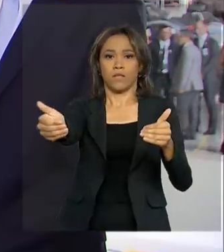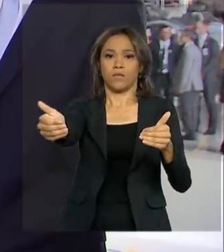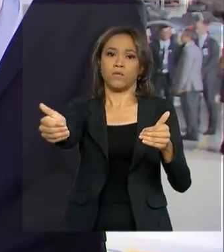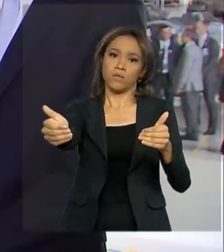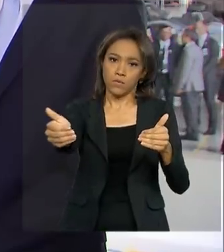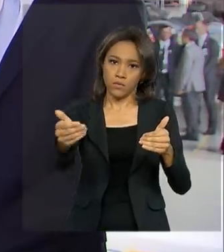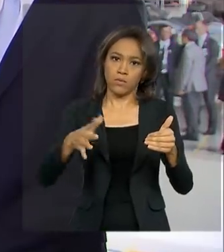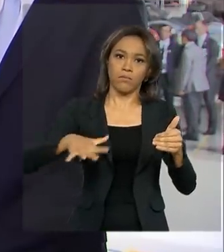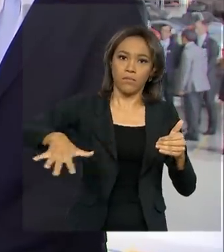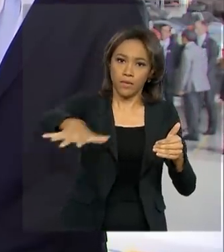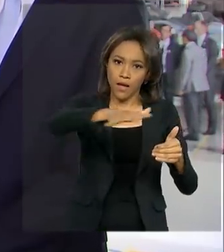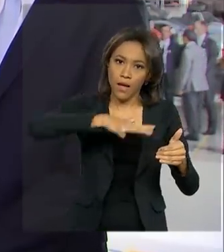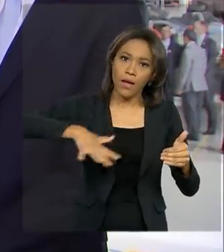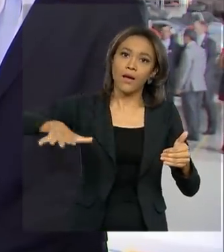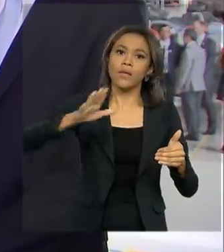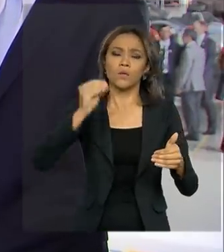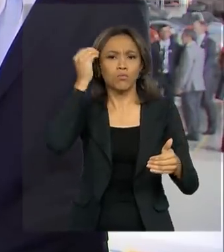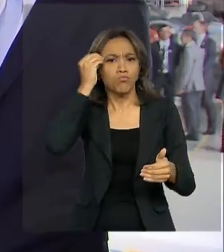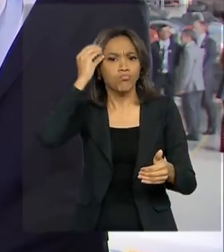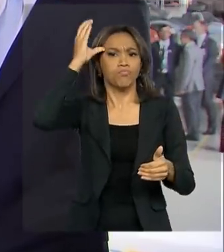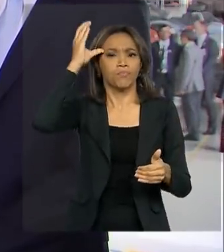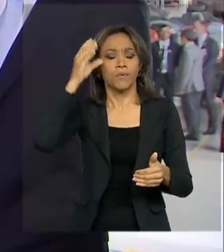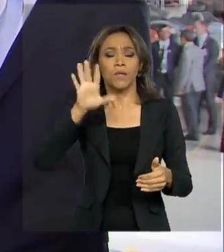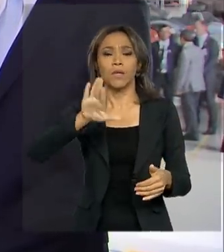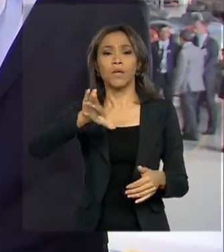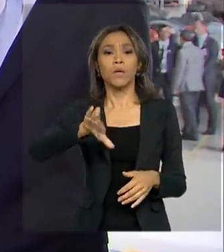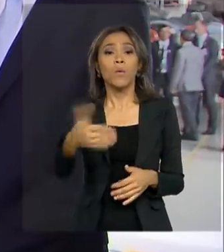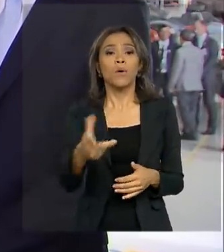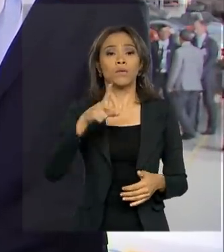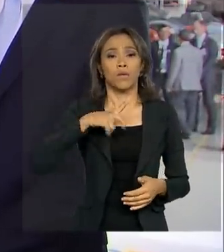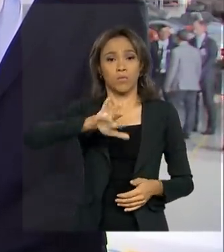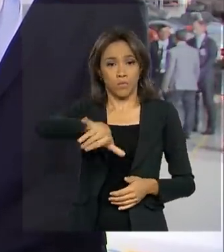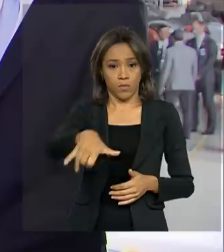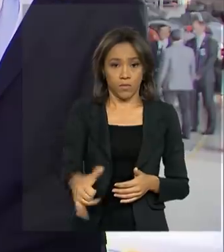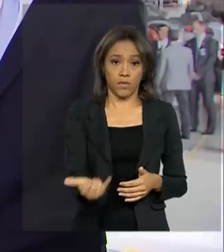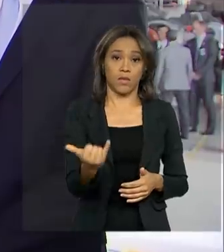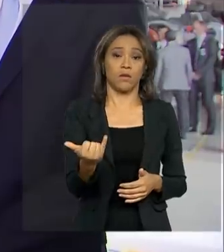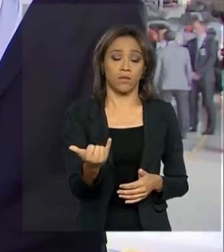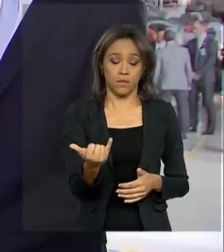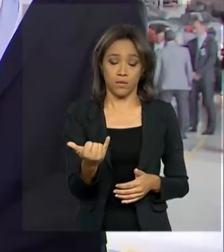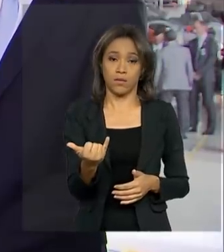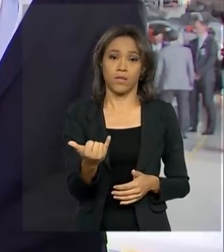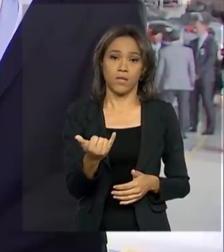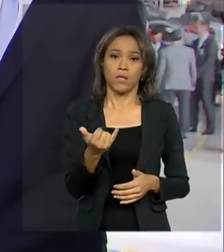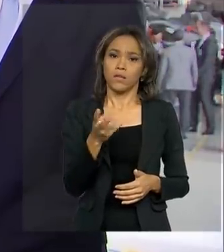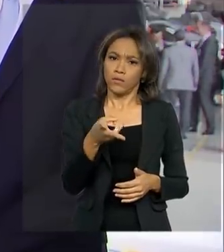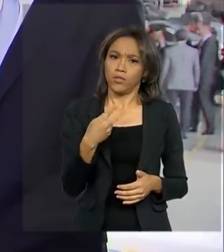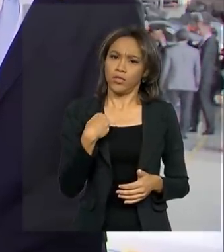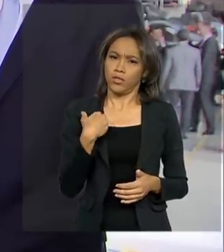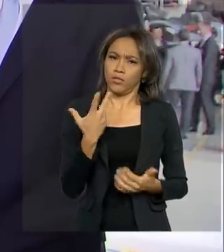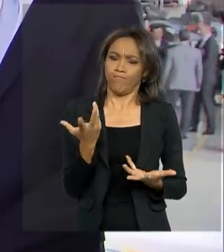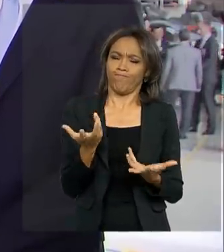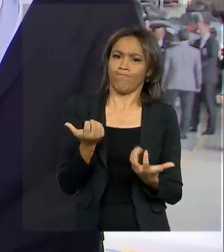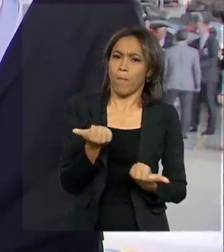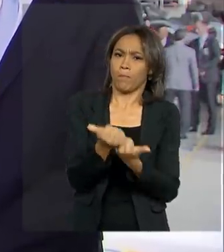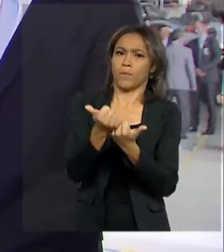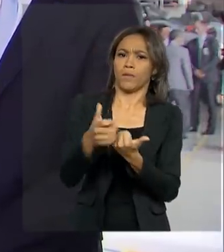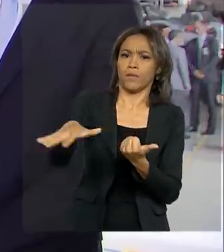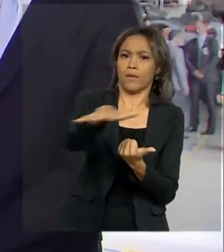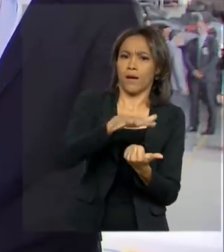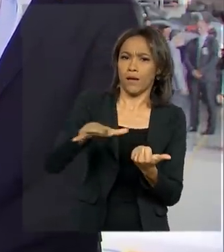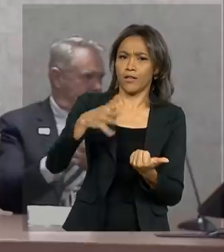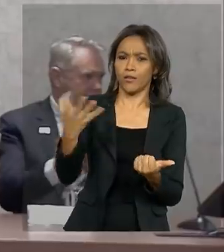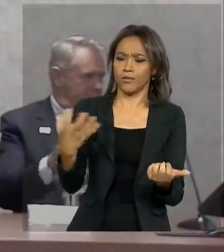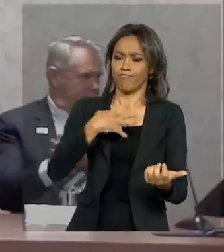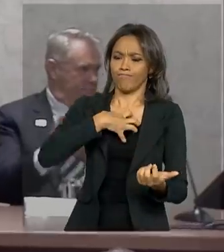economia do conhecimento. E toda vez que nós temos a oportunidade de estar no empreendimento dessa natureza, a gente tem orgulho do nosso